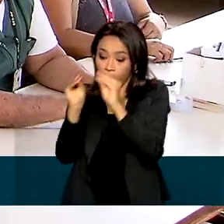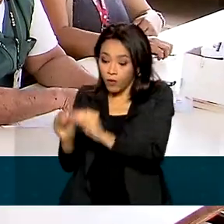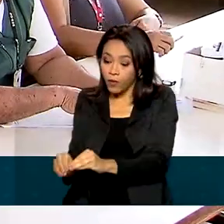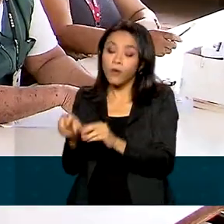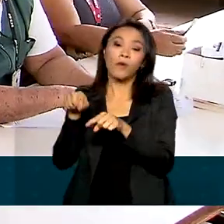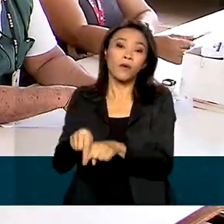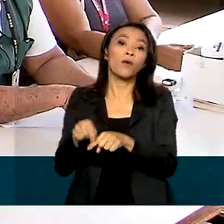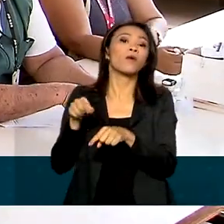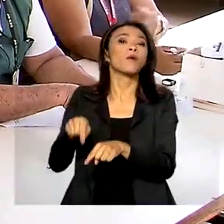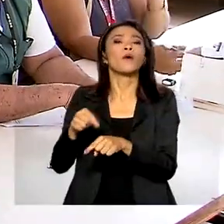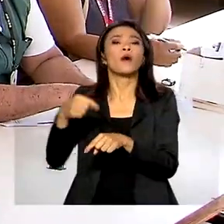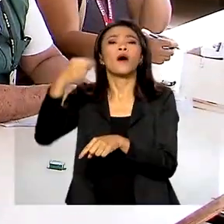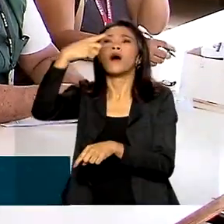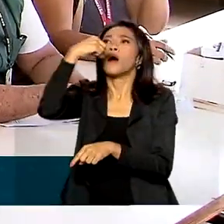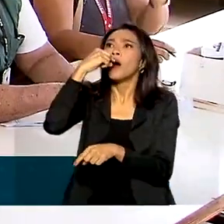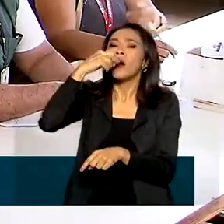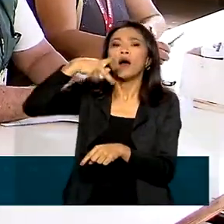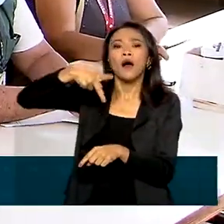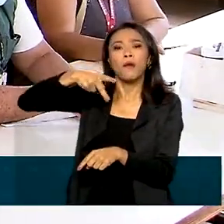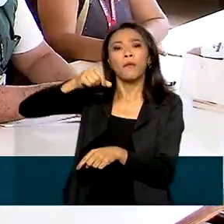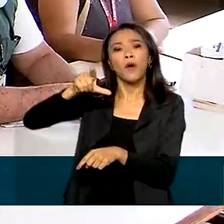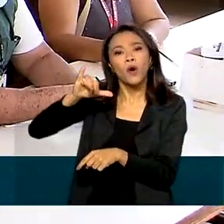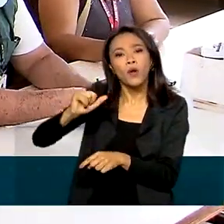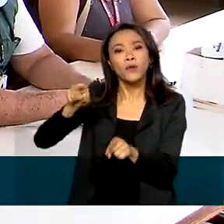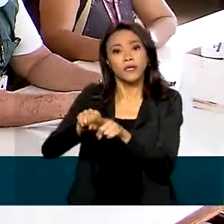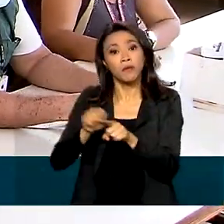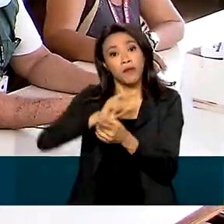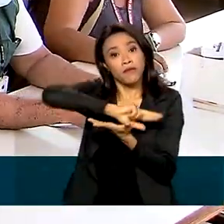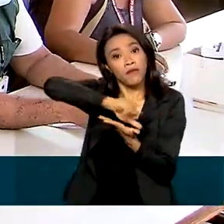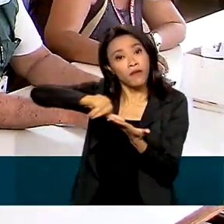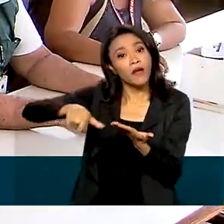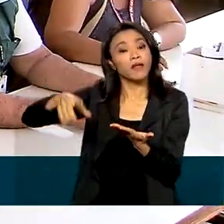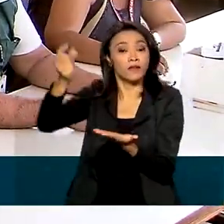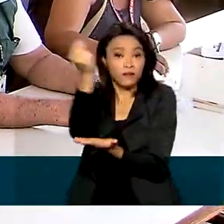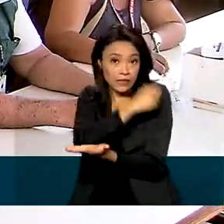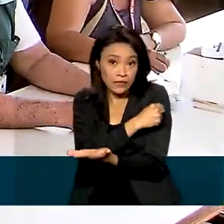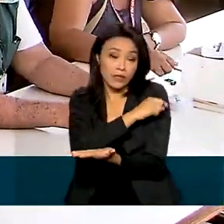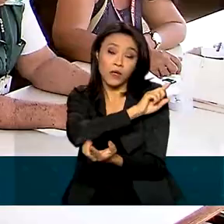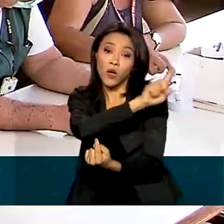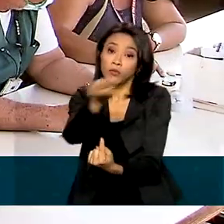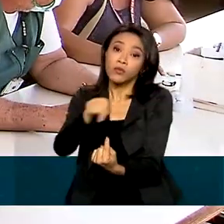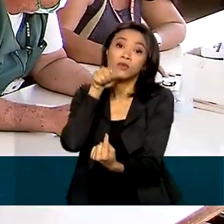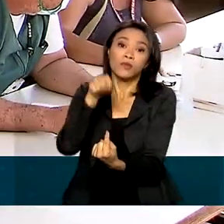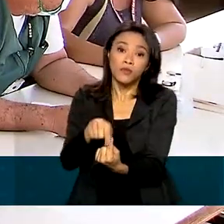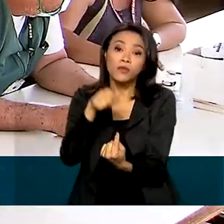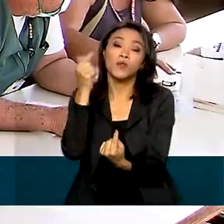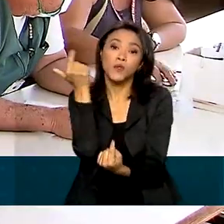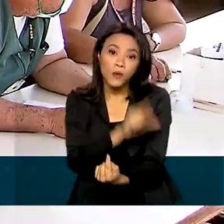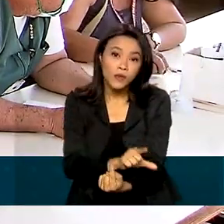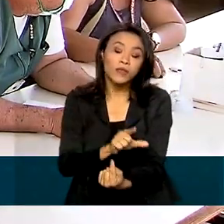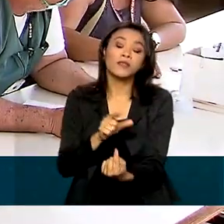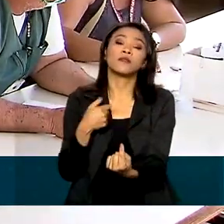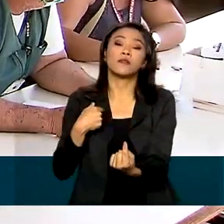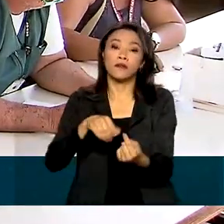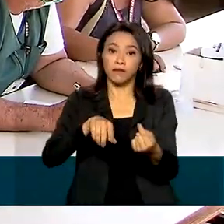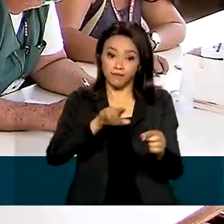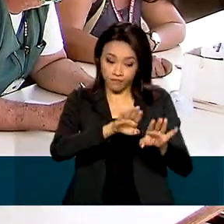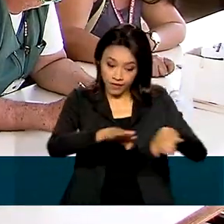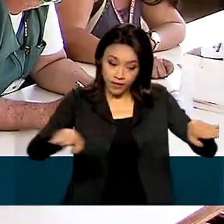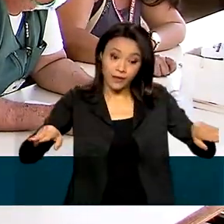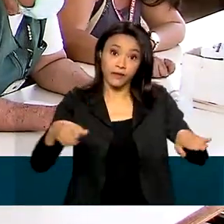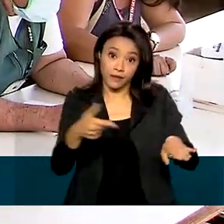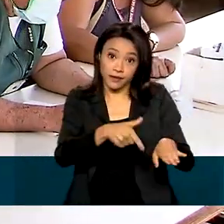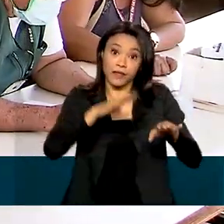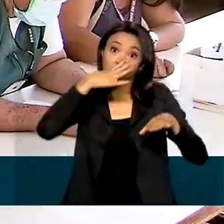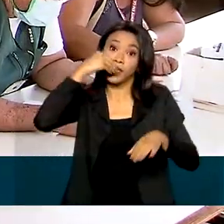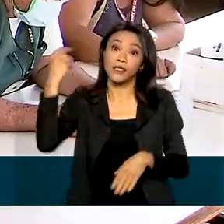a poliomielite e multivacinação, com o objetivo de recuperar a cobertura vacinal de crianças e adolescentes.